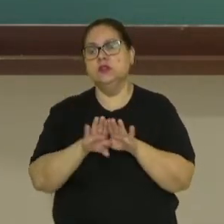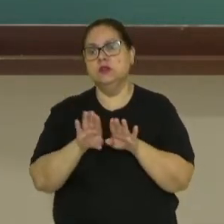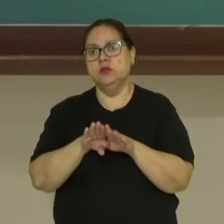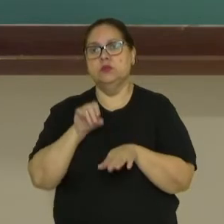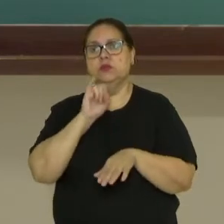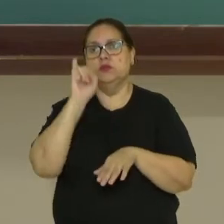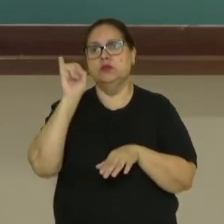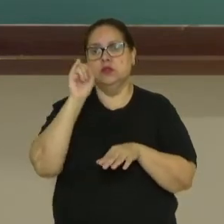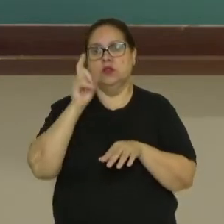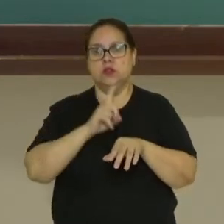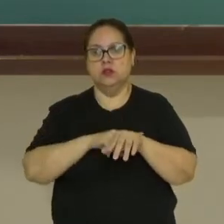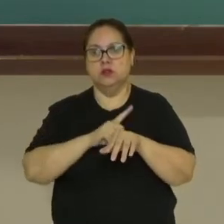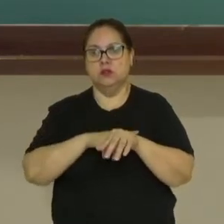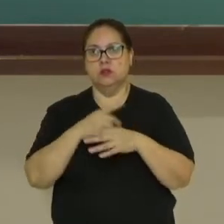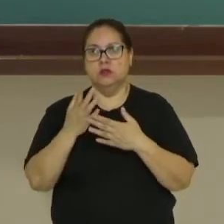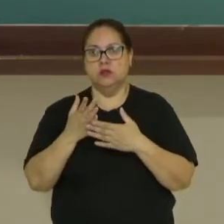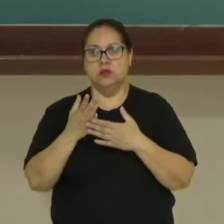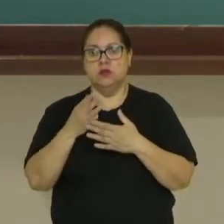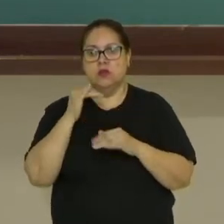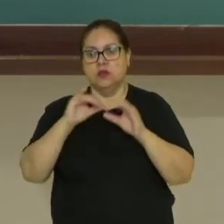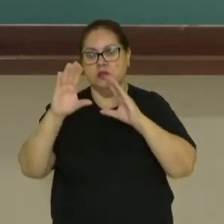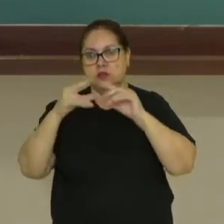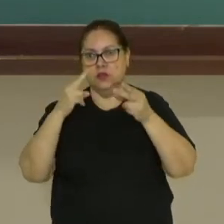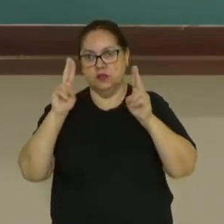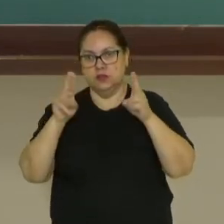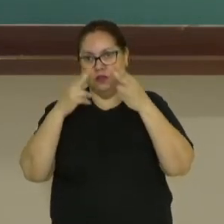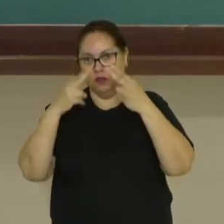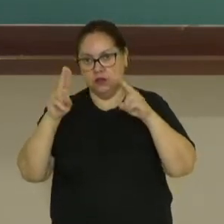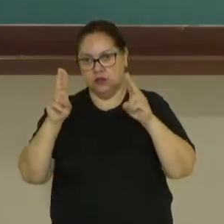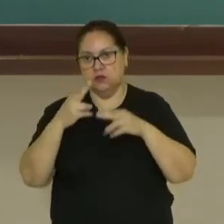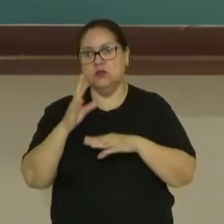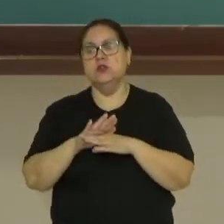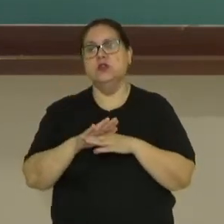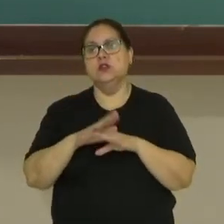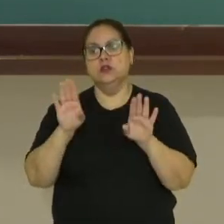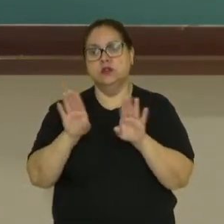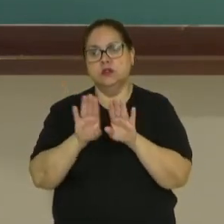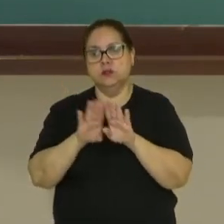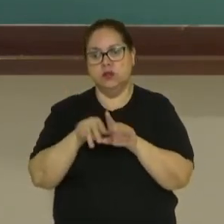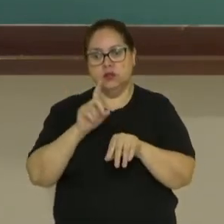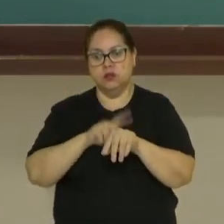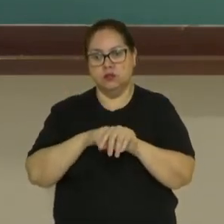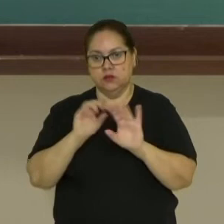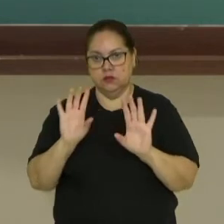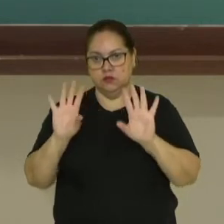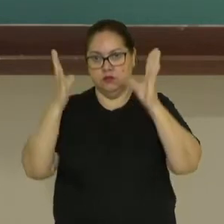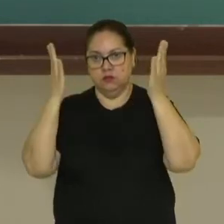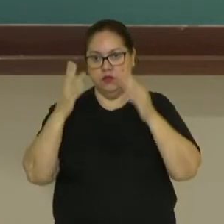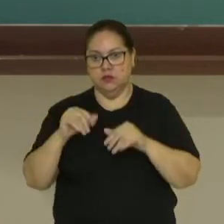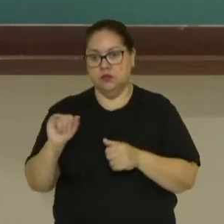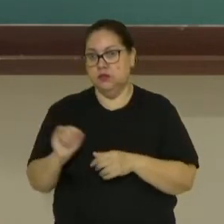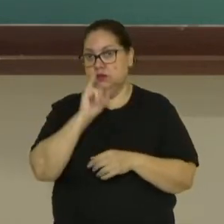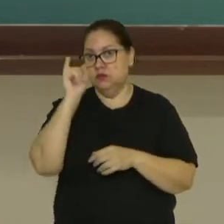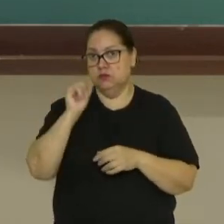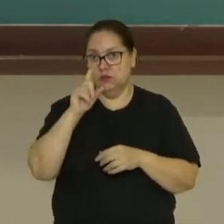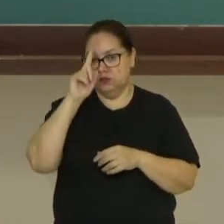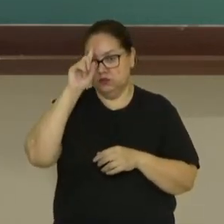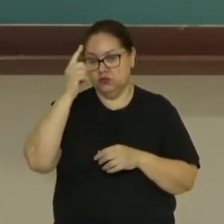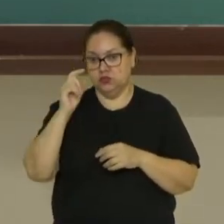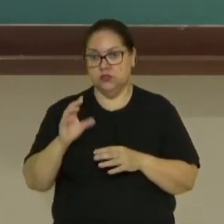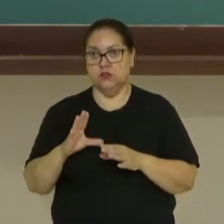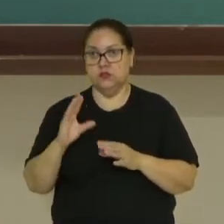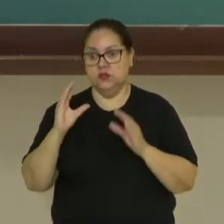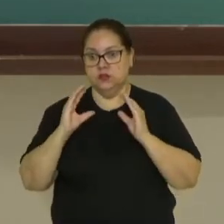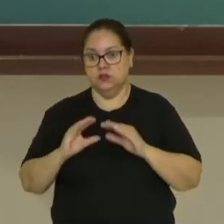muito importante para cantar os hinos nacionais e também na hora de celebrar as principais datas cívicas